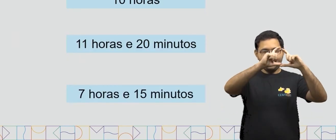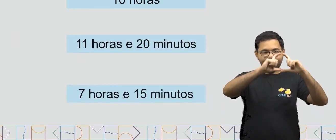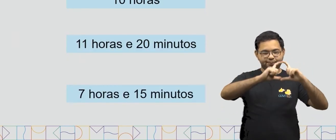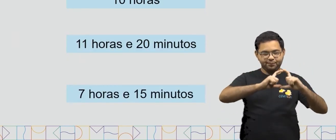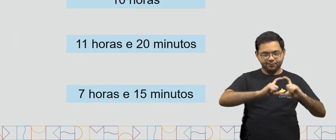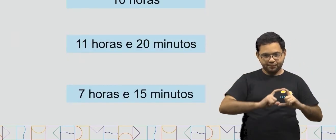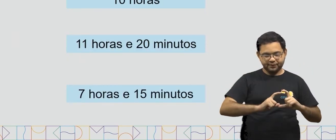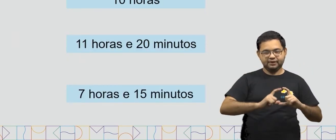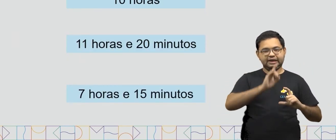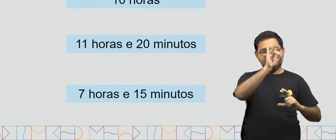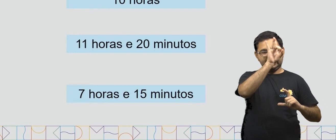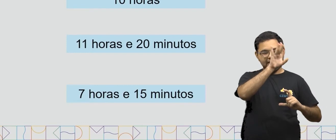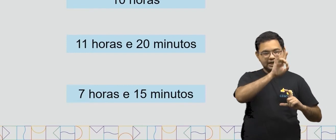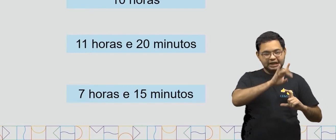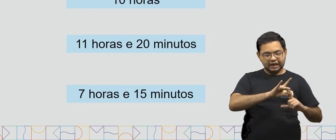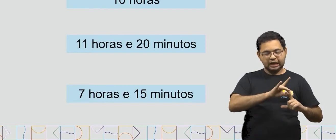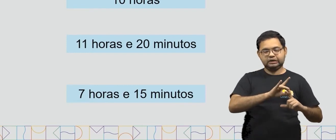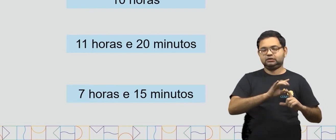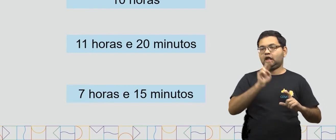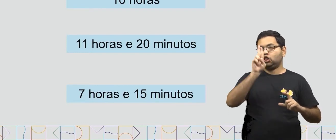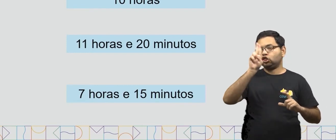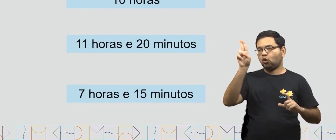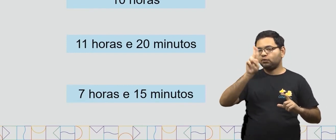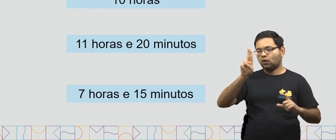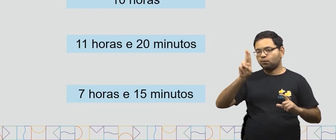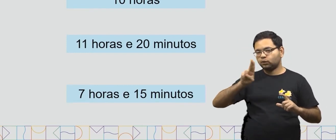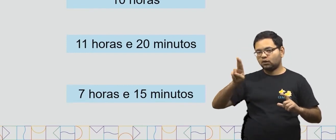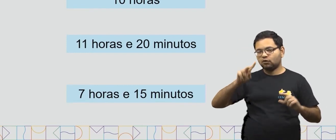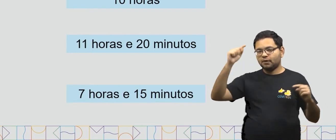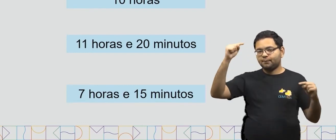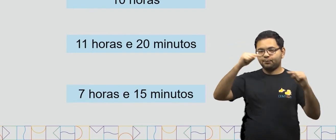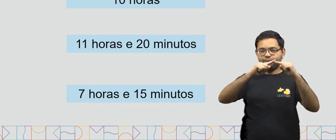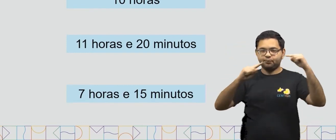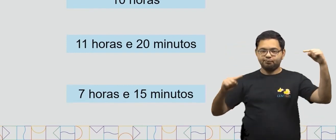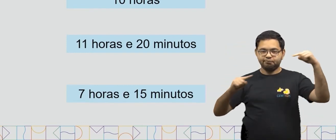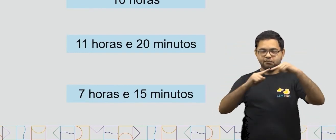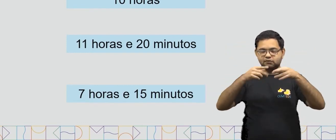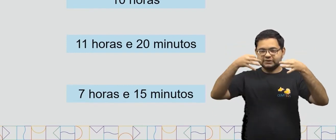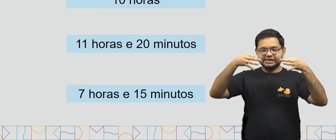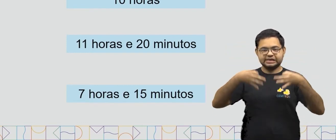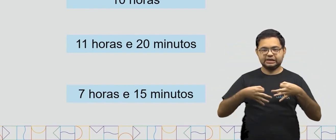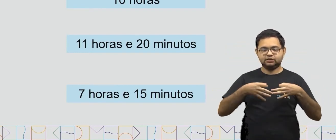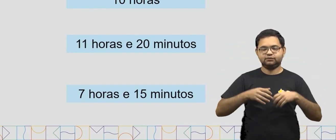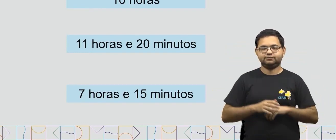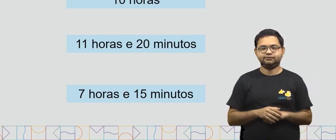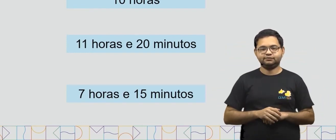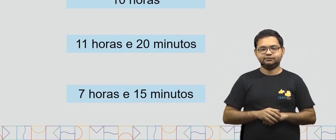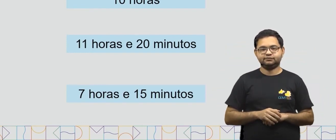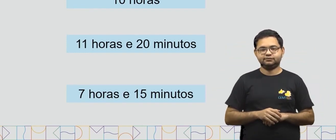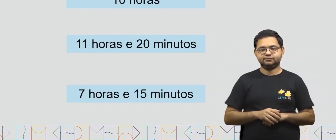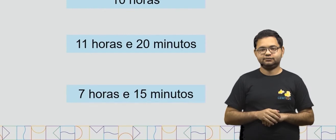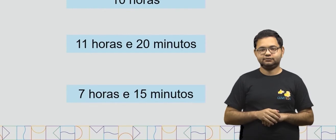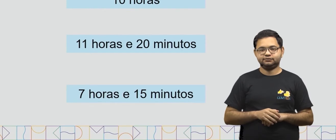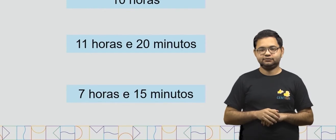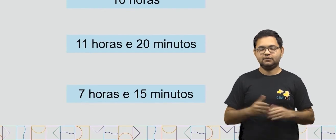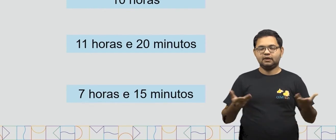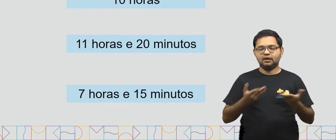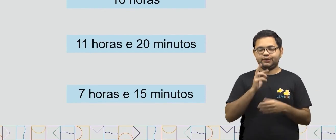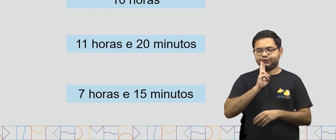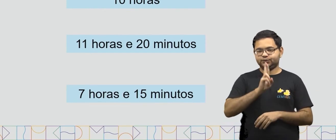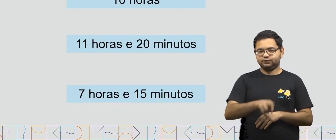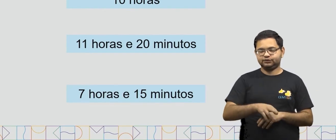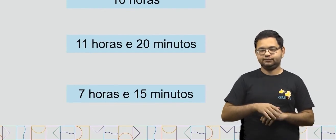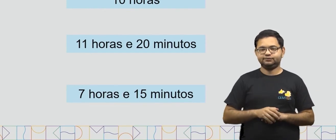analógico conforme as suas horas indicadas. Vamos responder a atividade número 3.